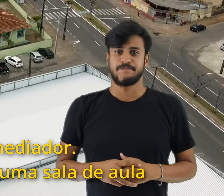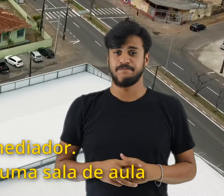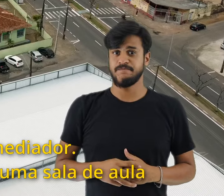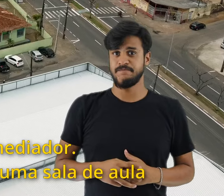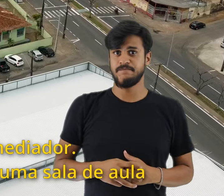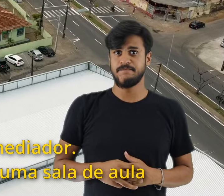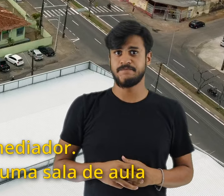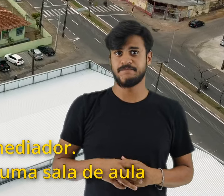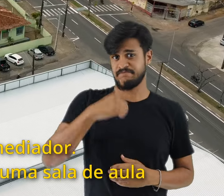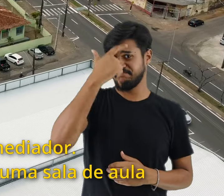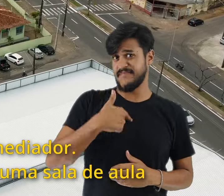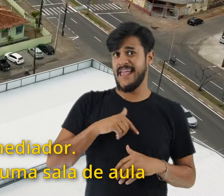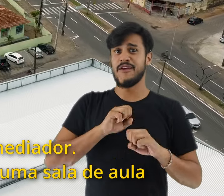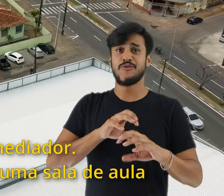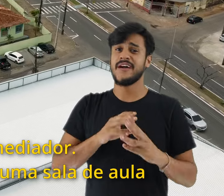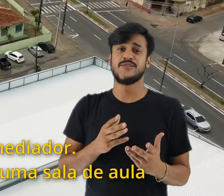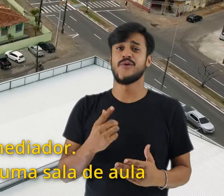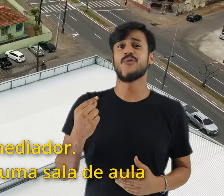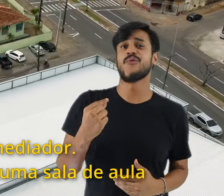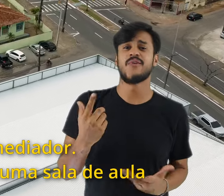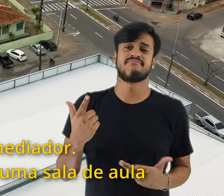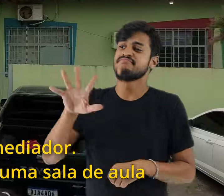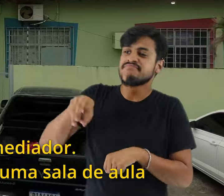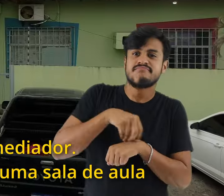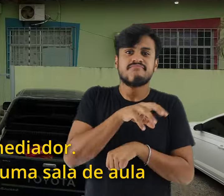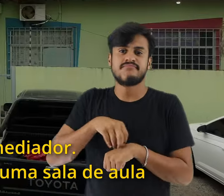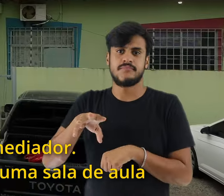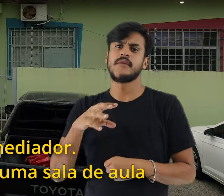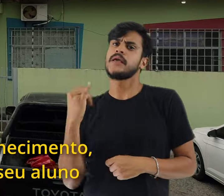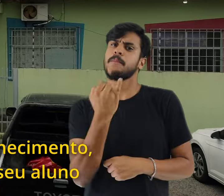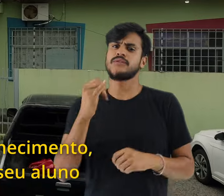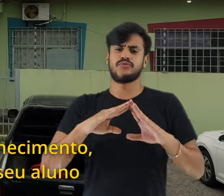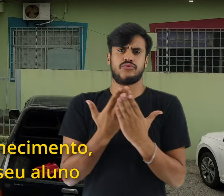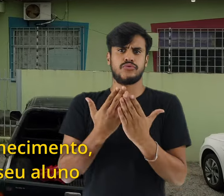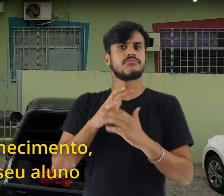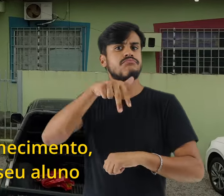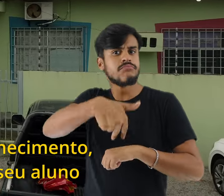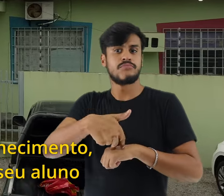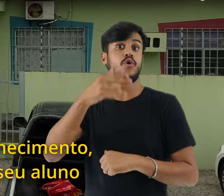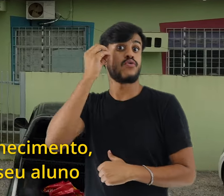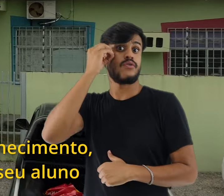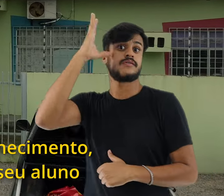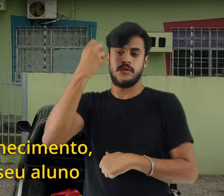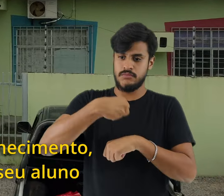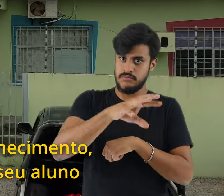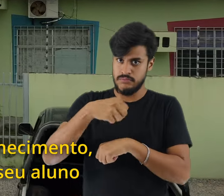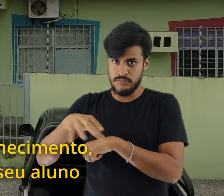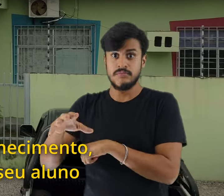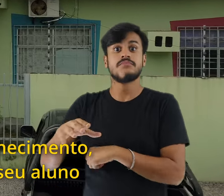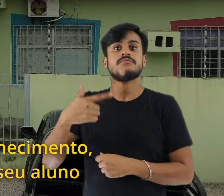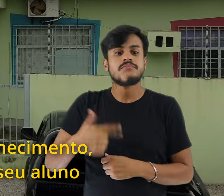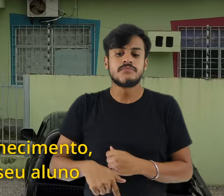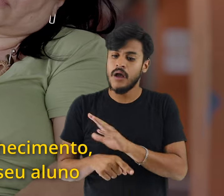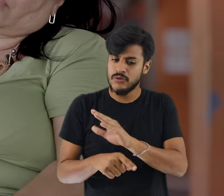O educador, ele só é mediador, né? A importância do educador numa sala de aula é transferir não só conhecimento, mas